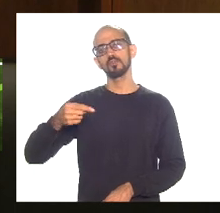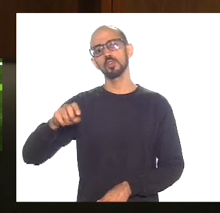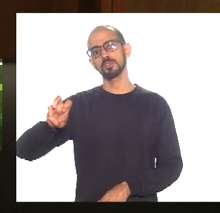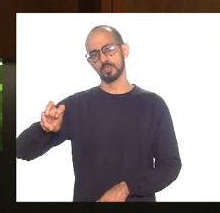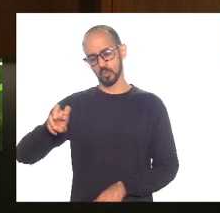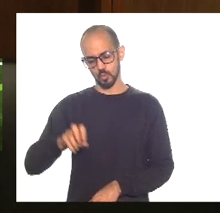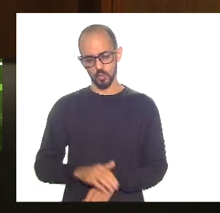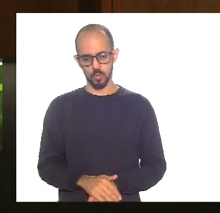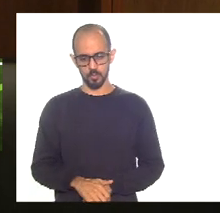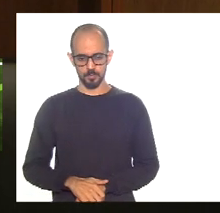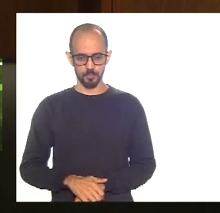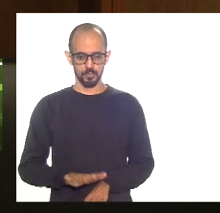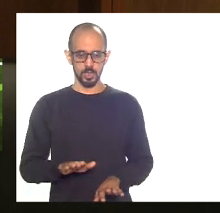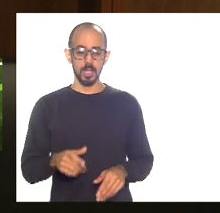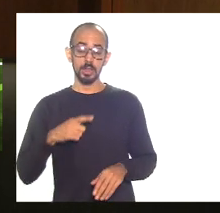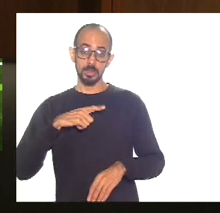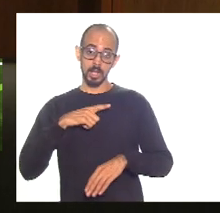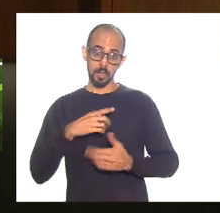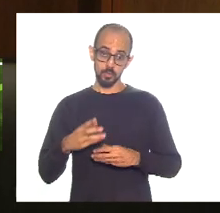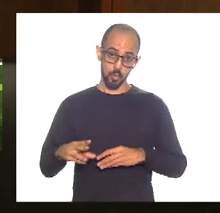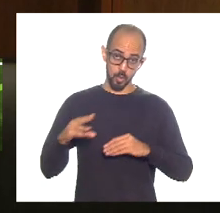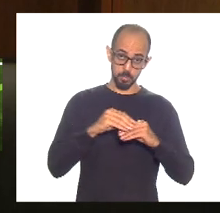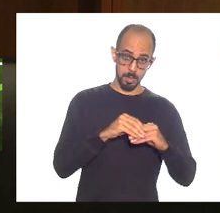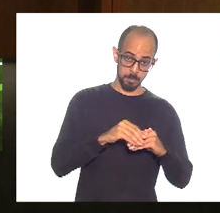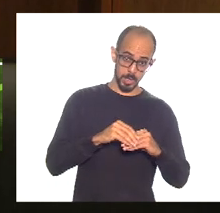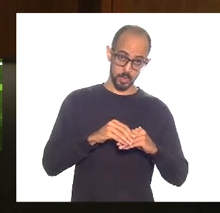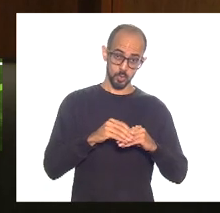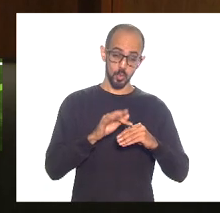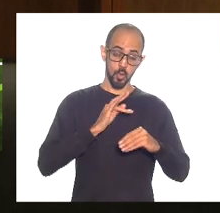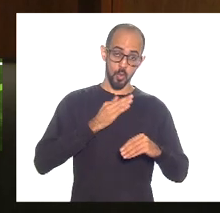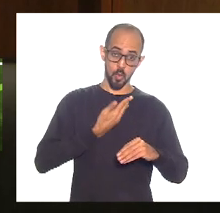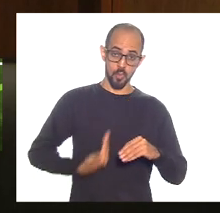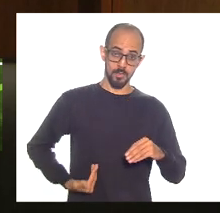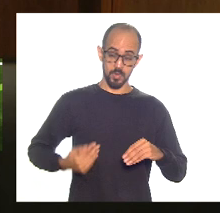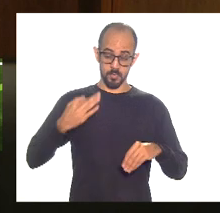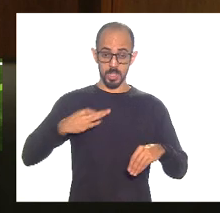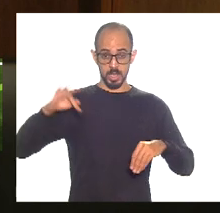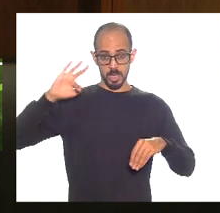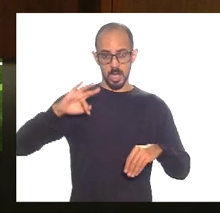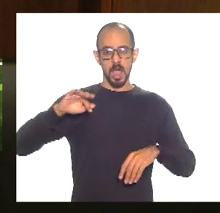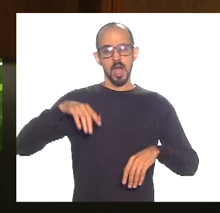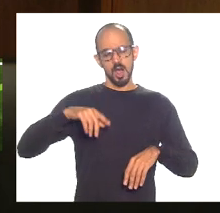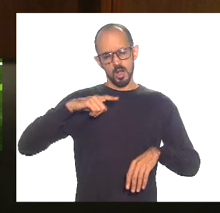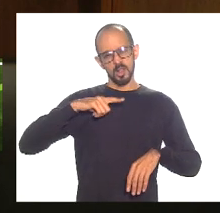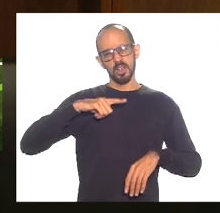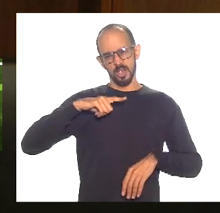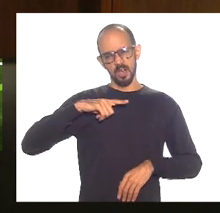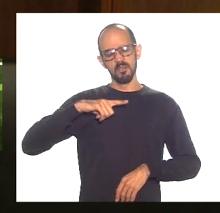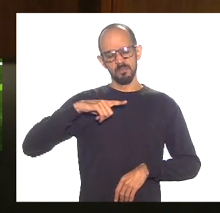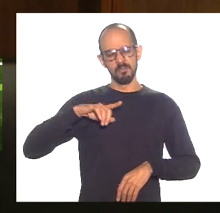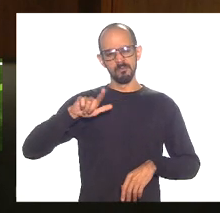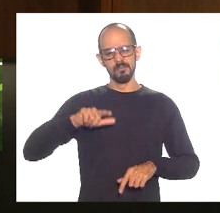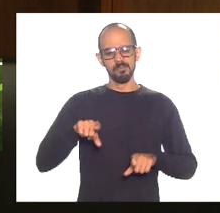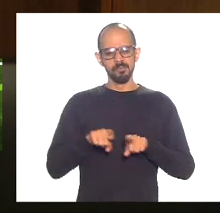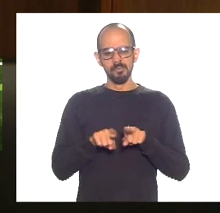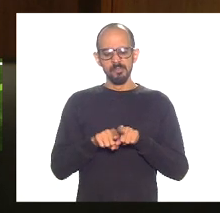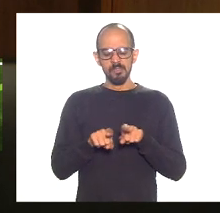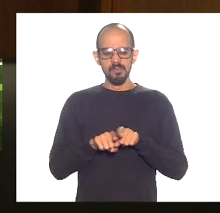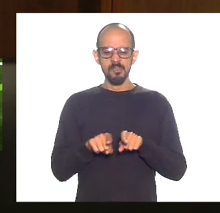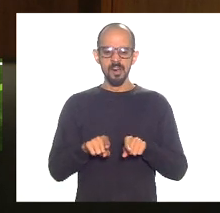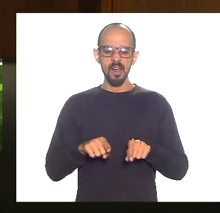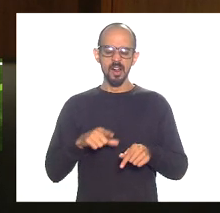reforço do governo federal em torno de 2,4 bilhões, tivemos um pedaço também daquele acordo do Repetro,